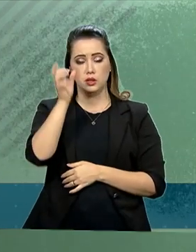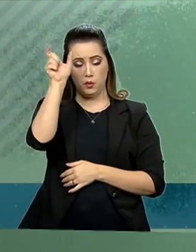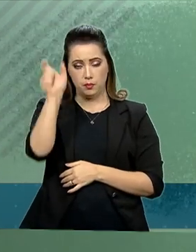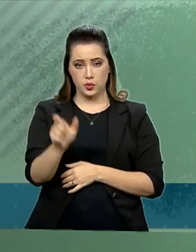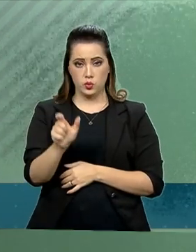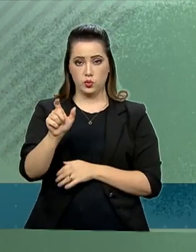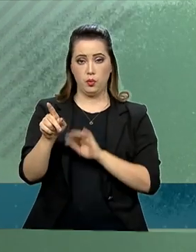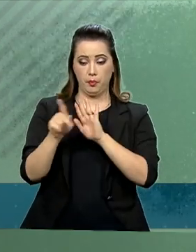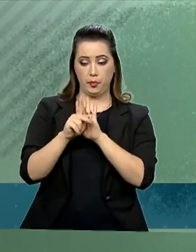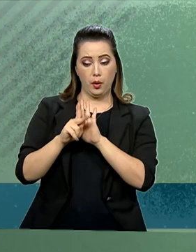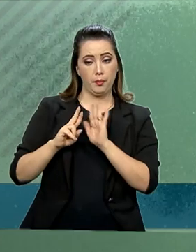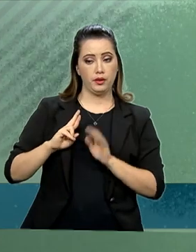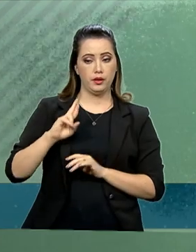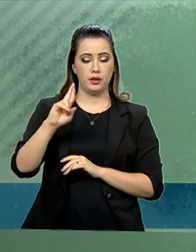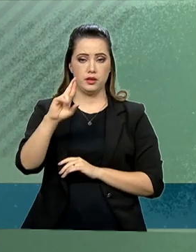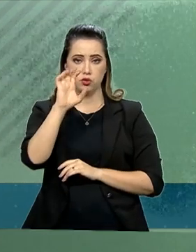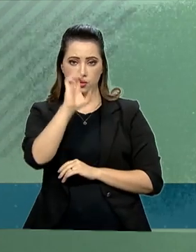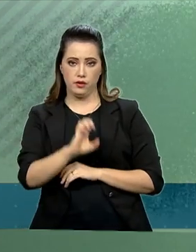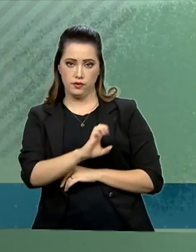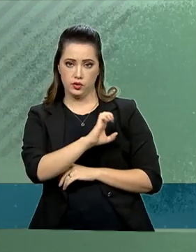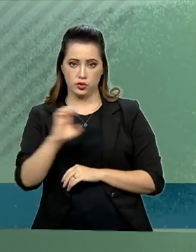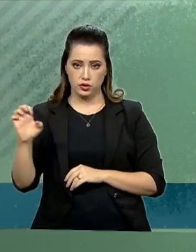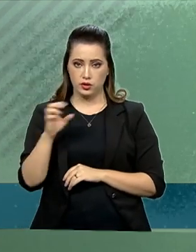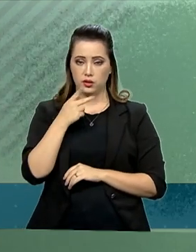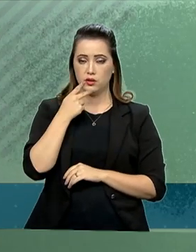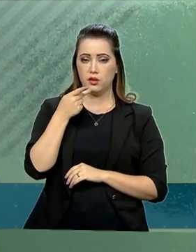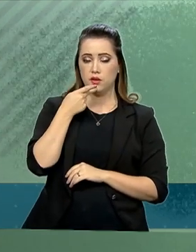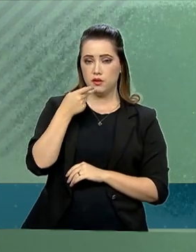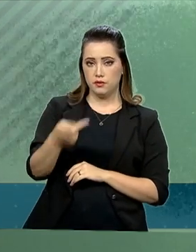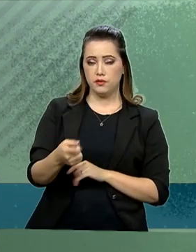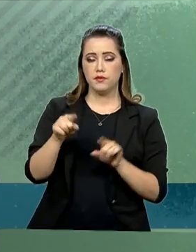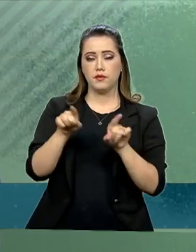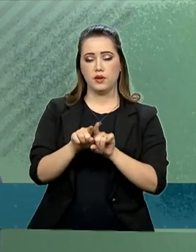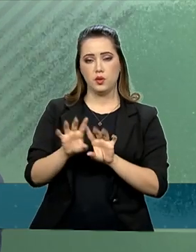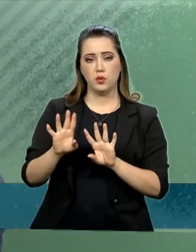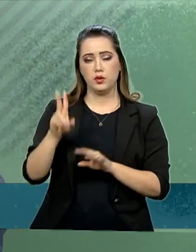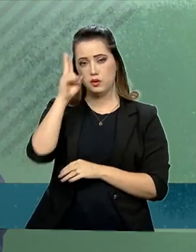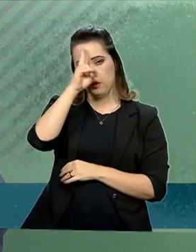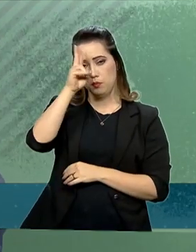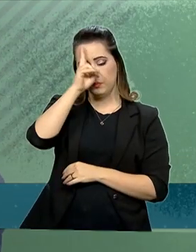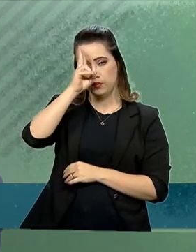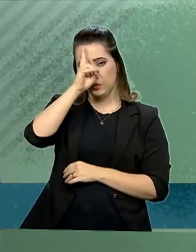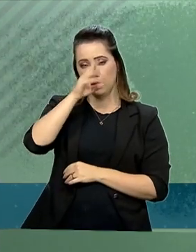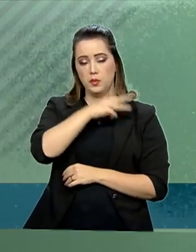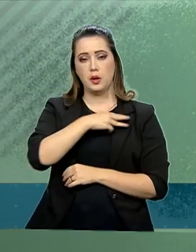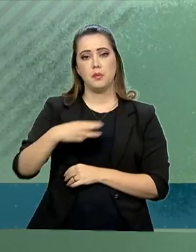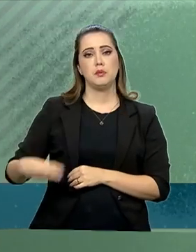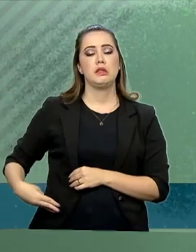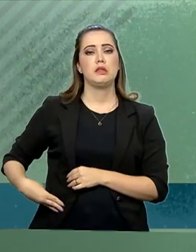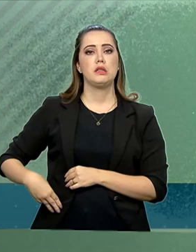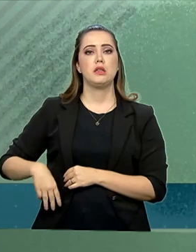oportunidade, ele usou uma figura de linguagem e lembrou a citação da ministra Damares.